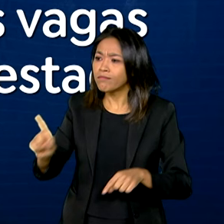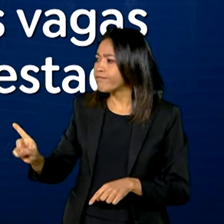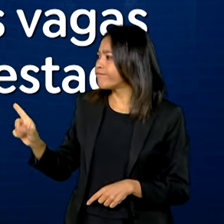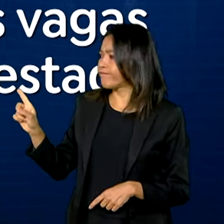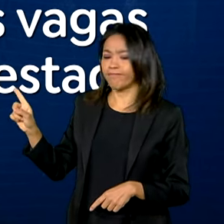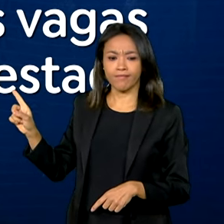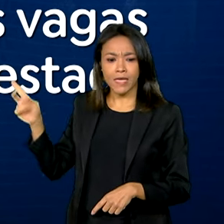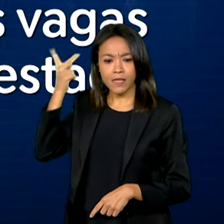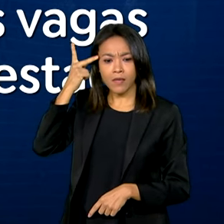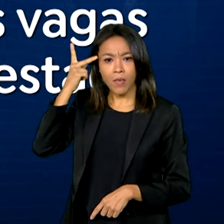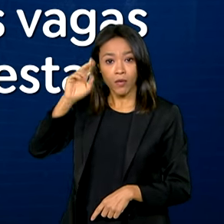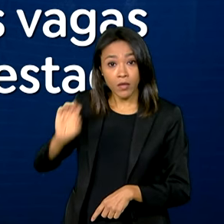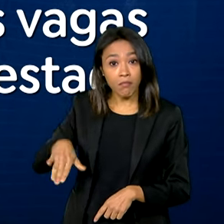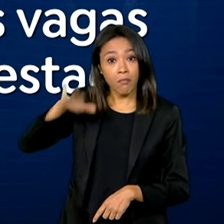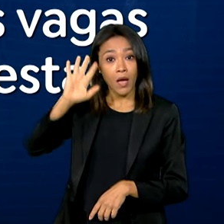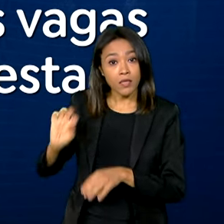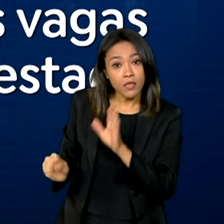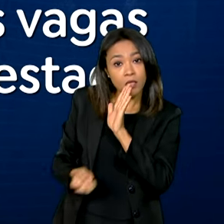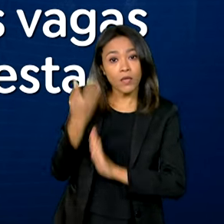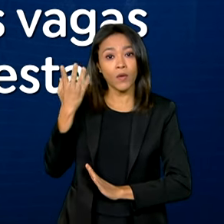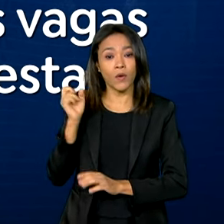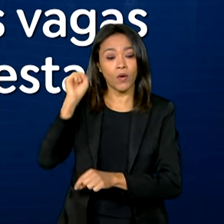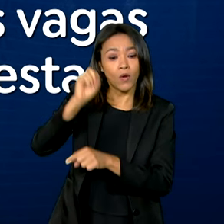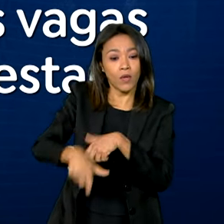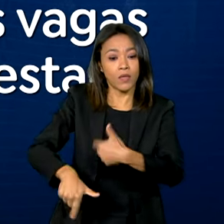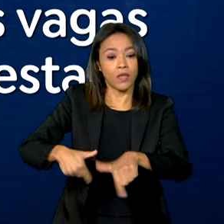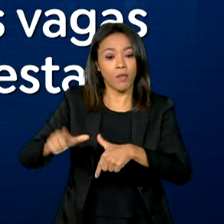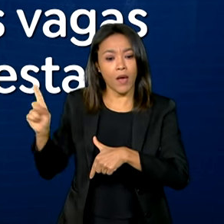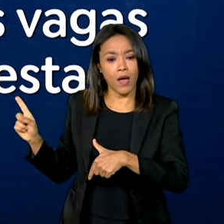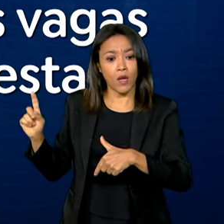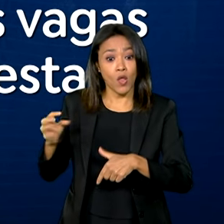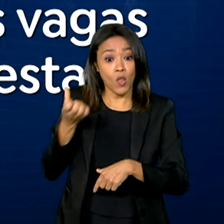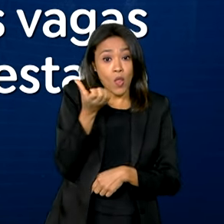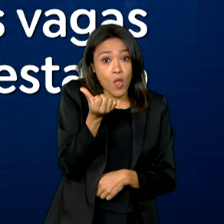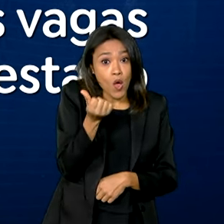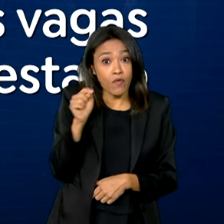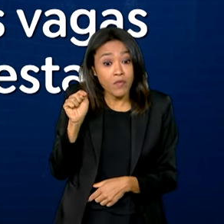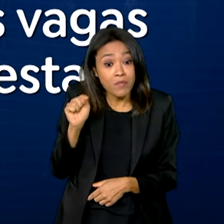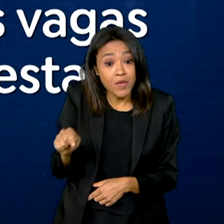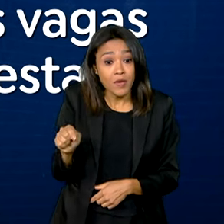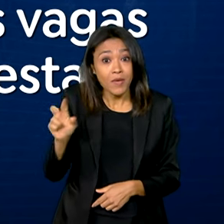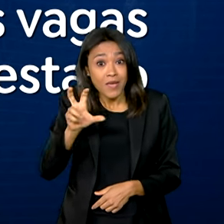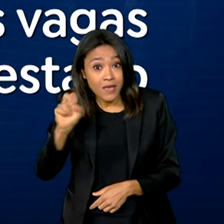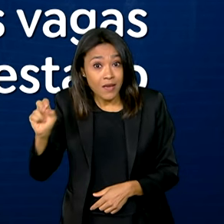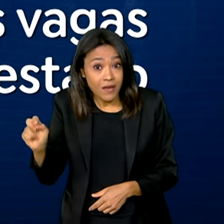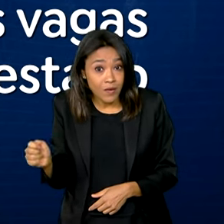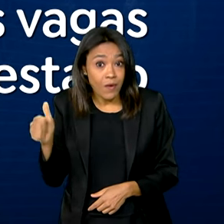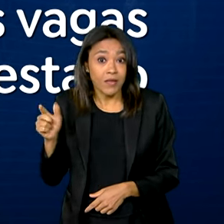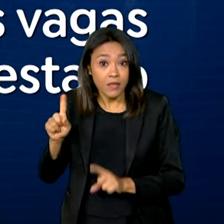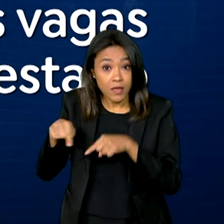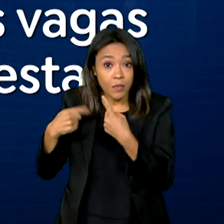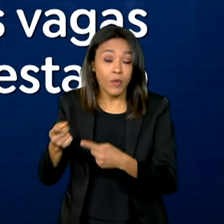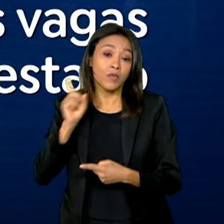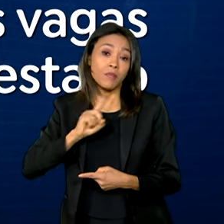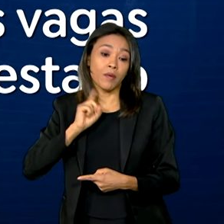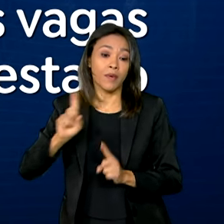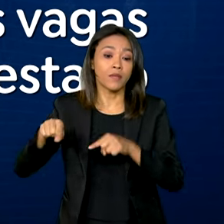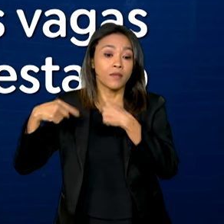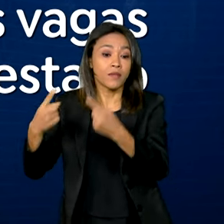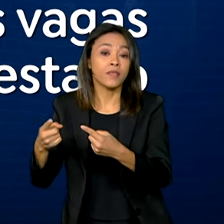o que mais gerou empregos na indústria, concentrando quase 9.500 vagas, seguido por Minas Gerais,